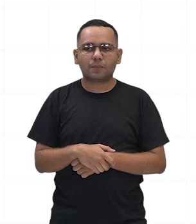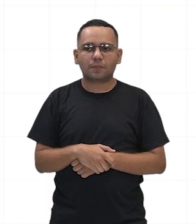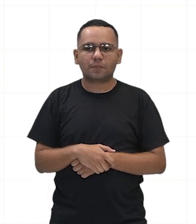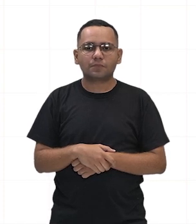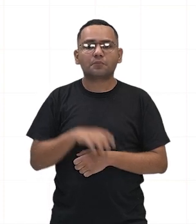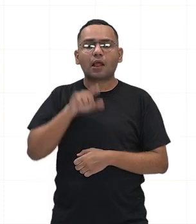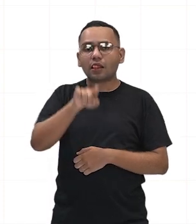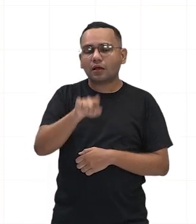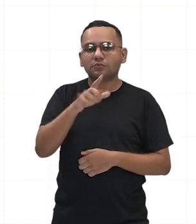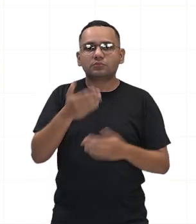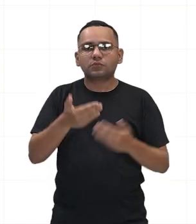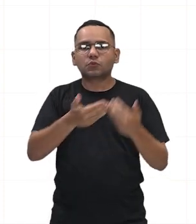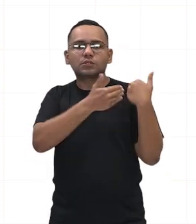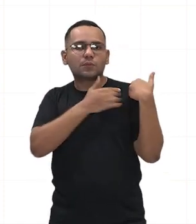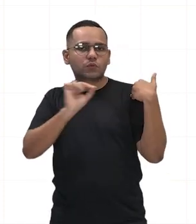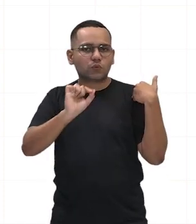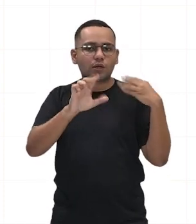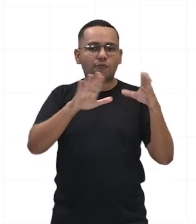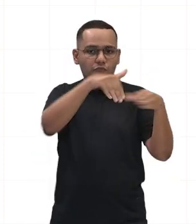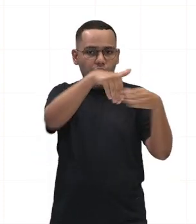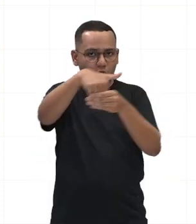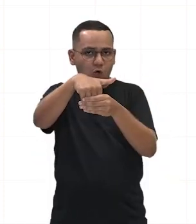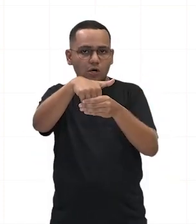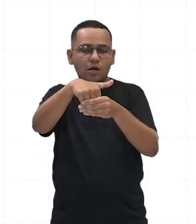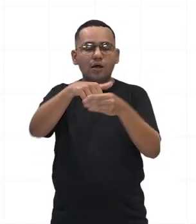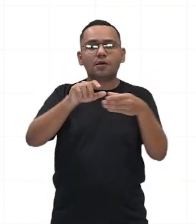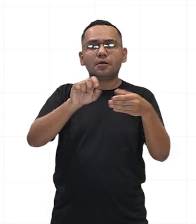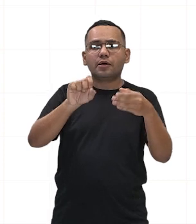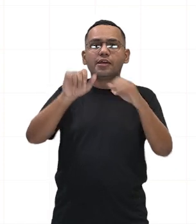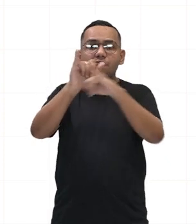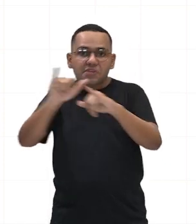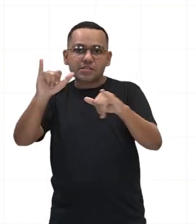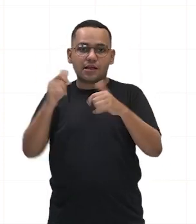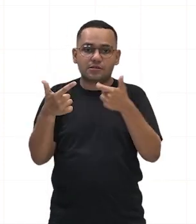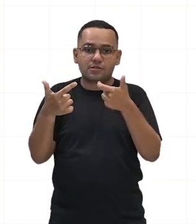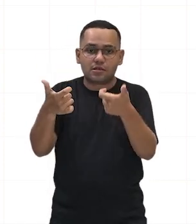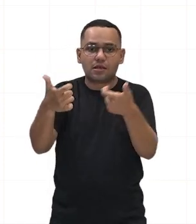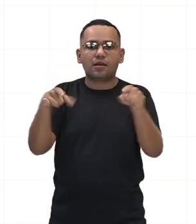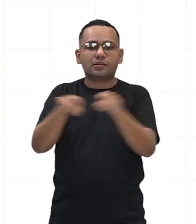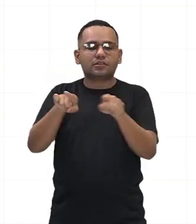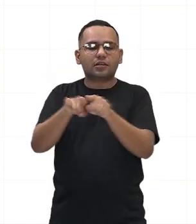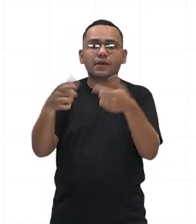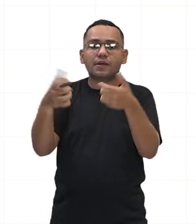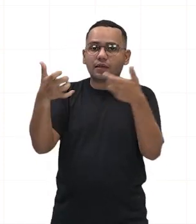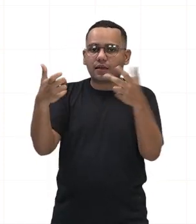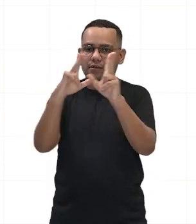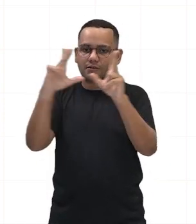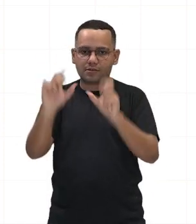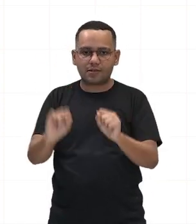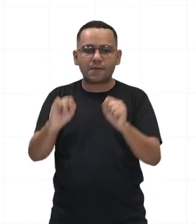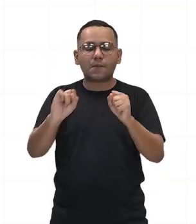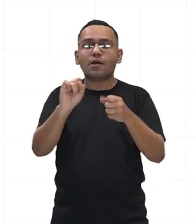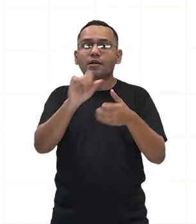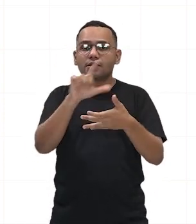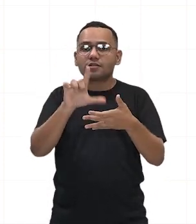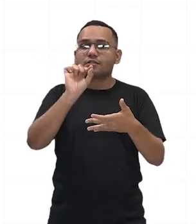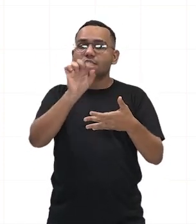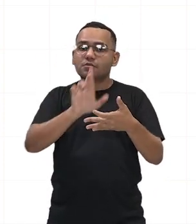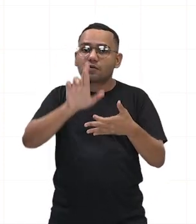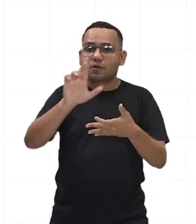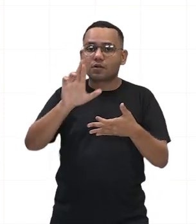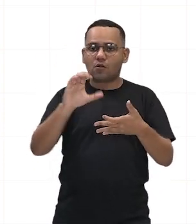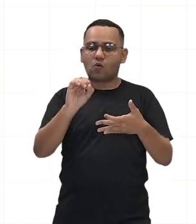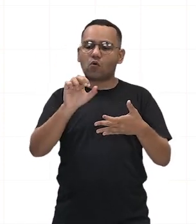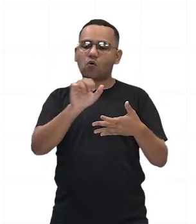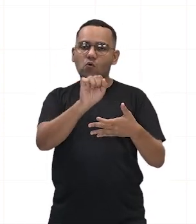votar, declarar guerra, firmar paz e eleger os cúnsules. Certo? Muito bem.